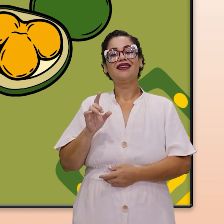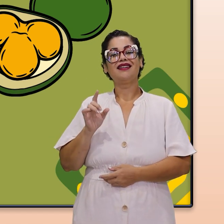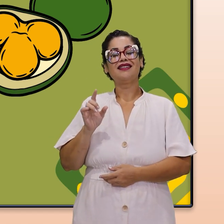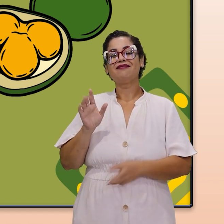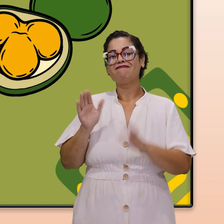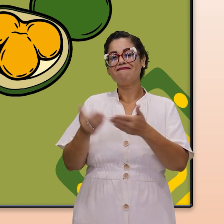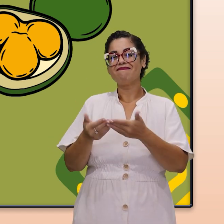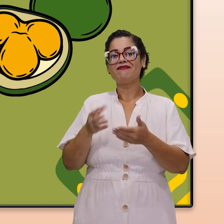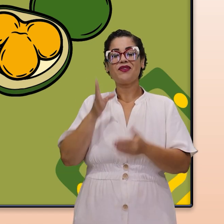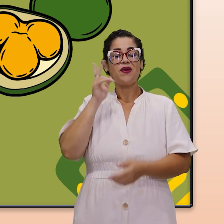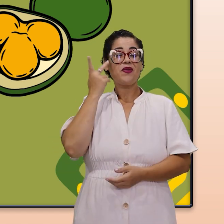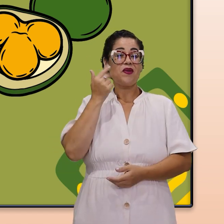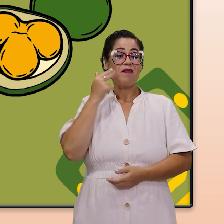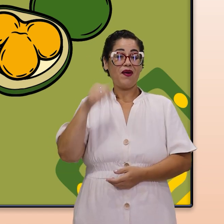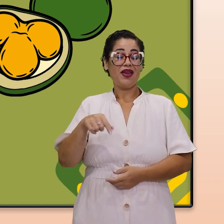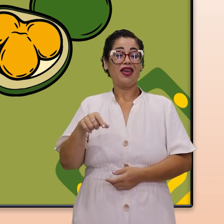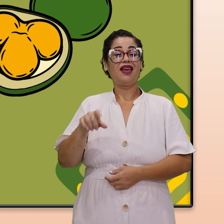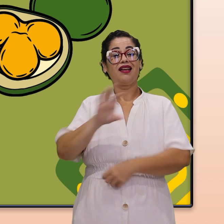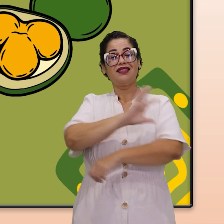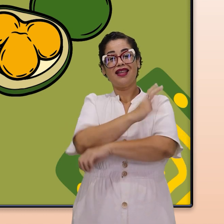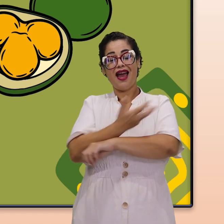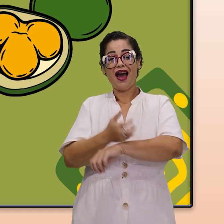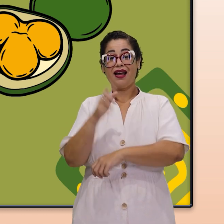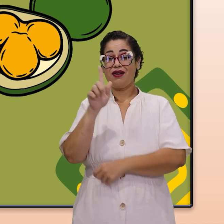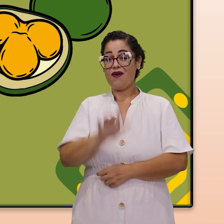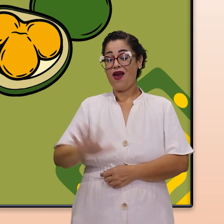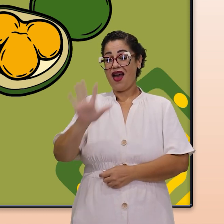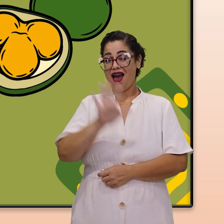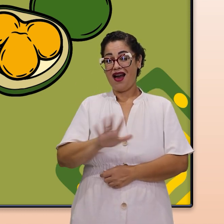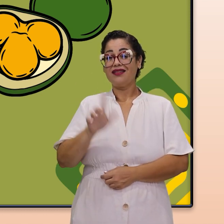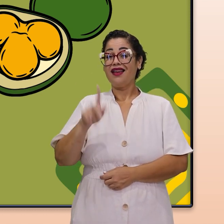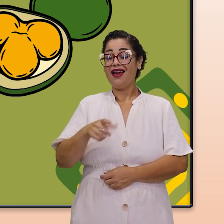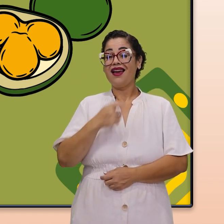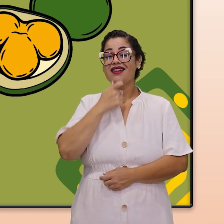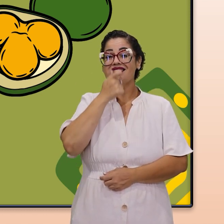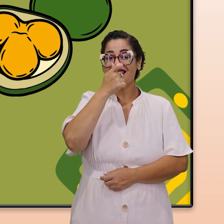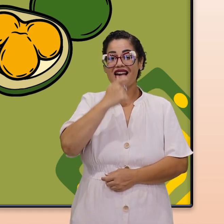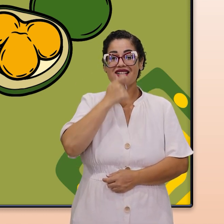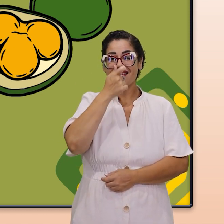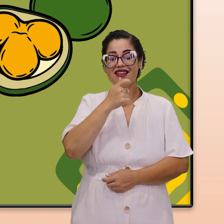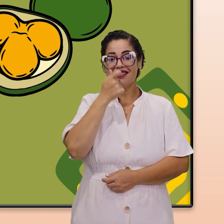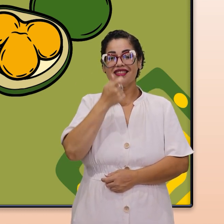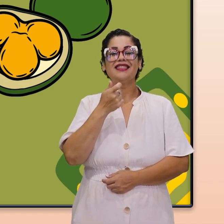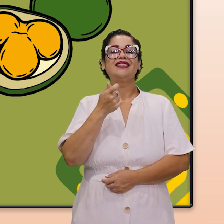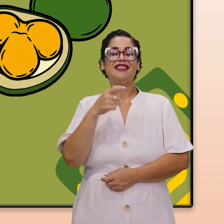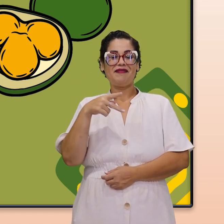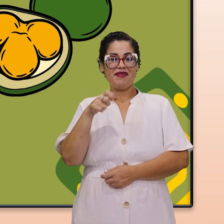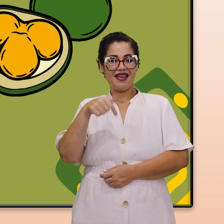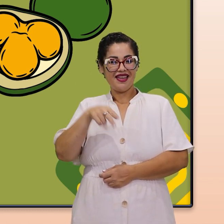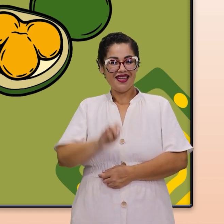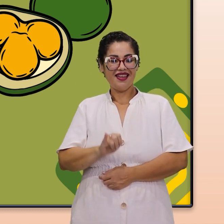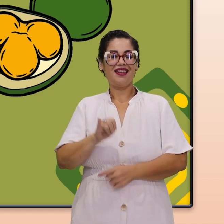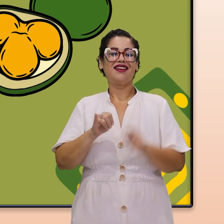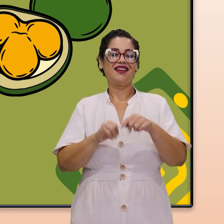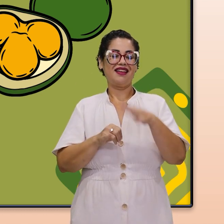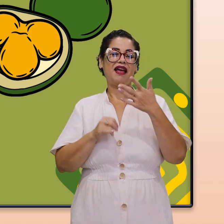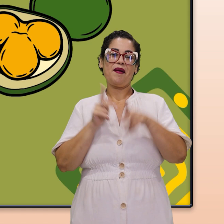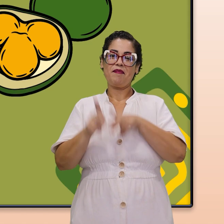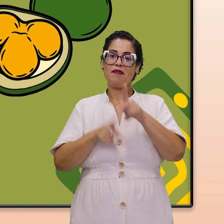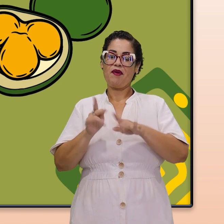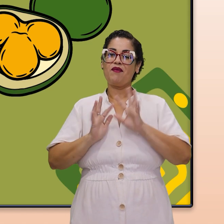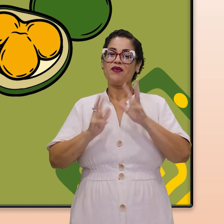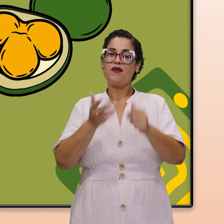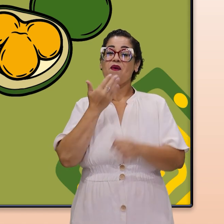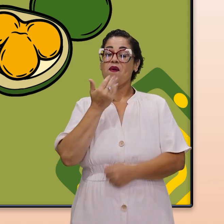específico, que é muito comum no Cerrado, no estado de Goiás, que é o pequi, que é um alimento que também é